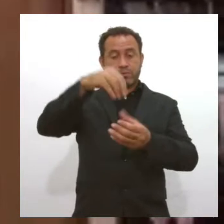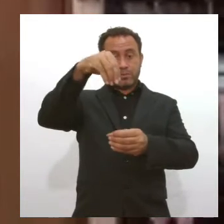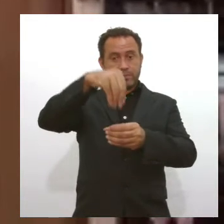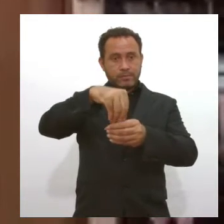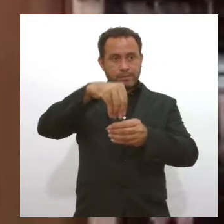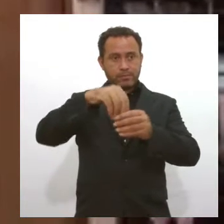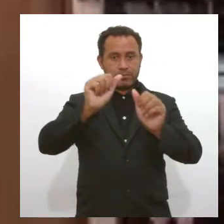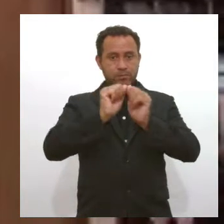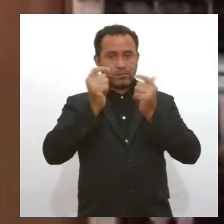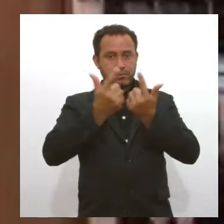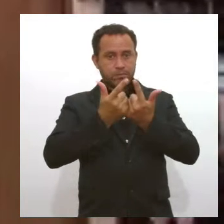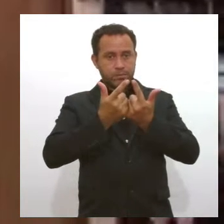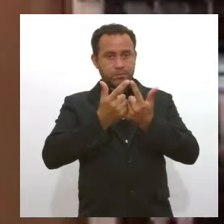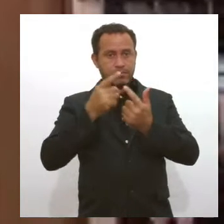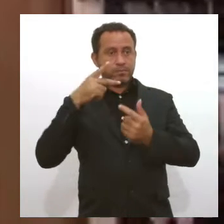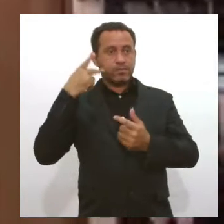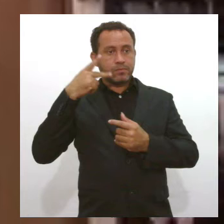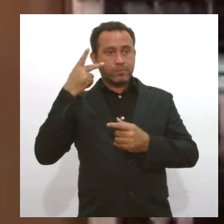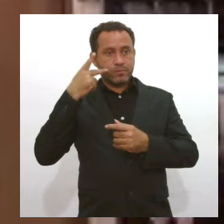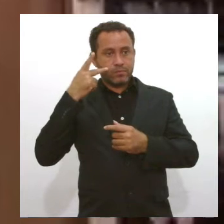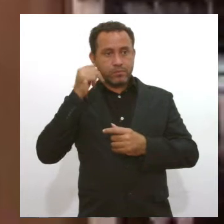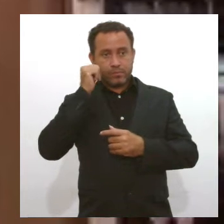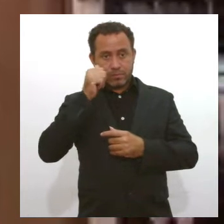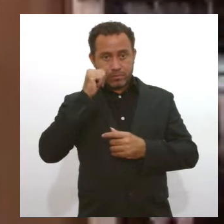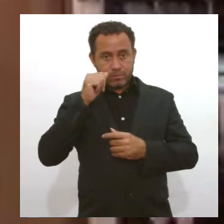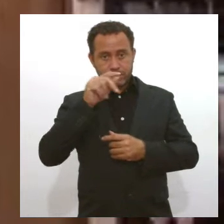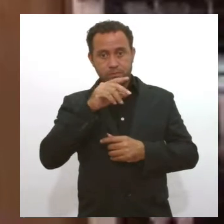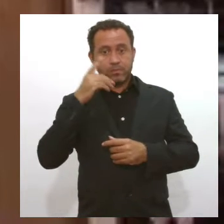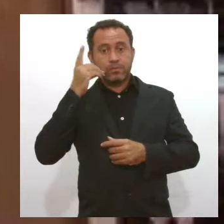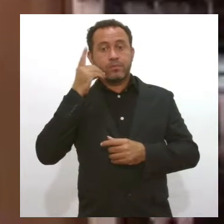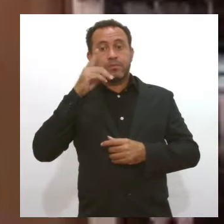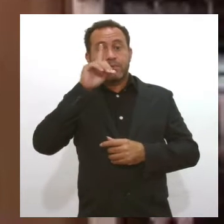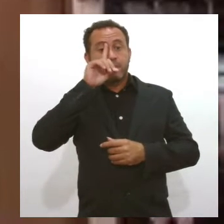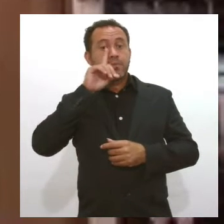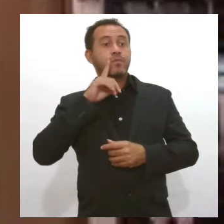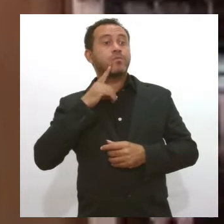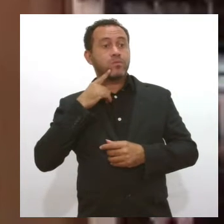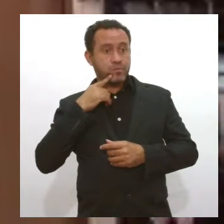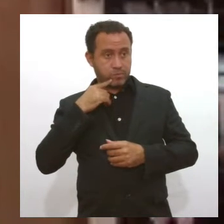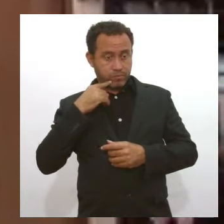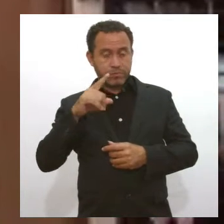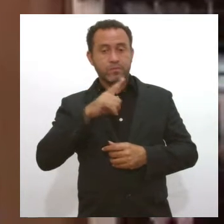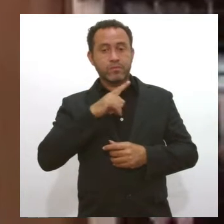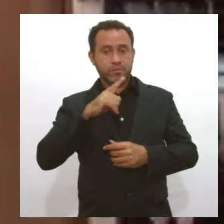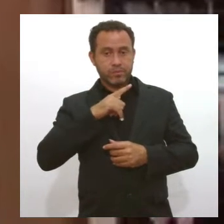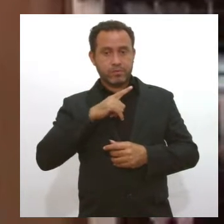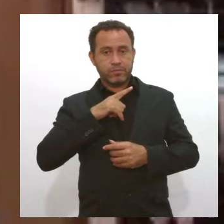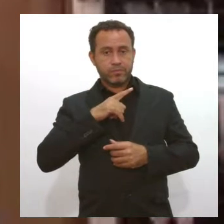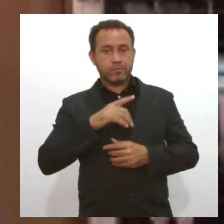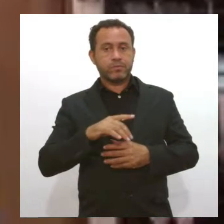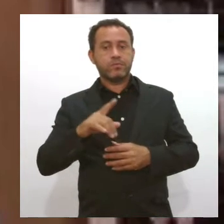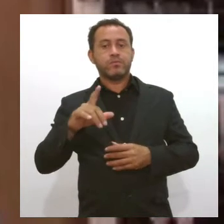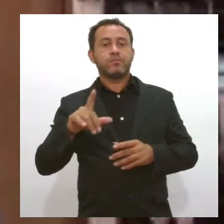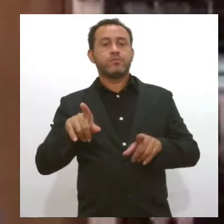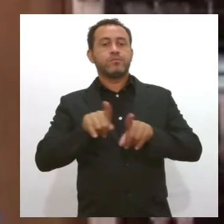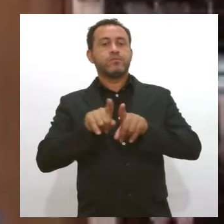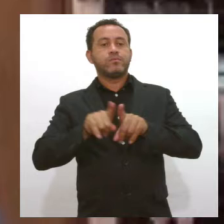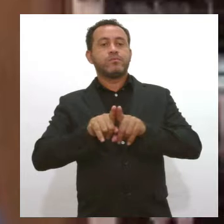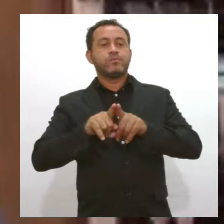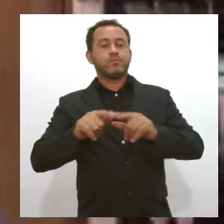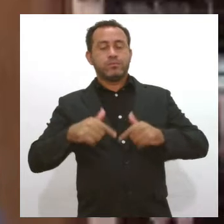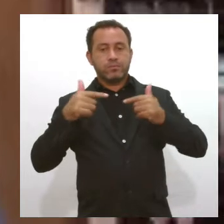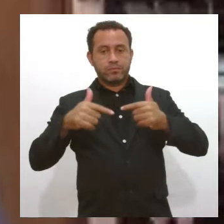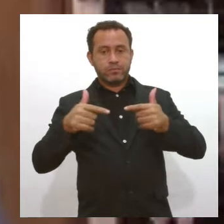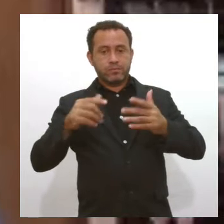que hoje é capitaneada pela deputada Goretti Reis. Nós temos também a Frente